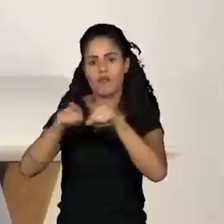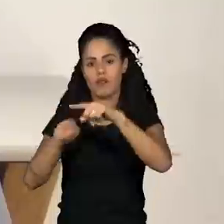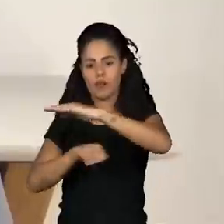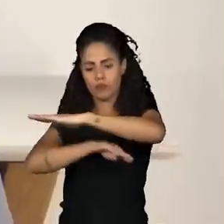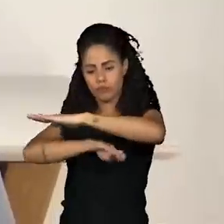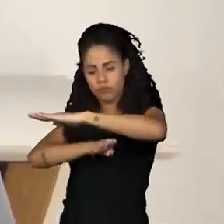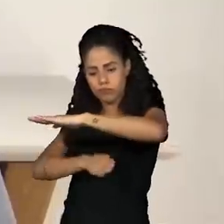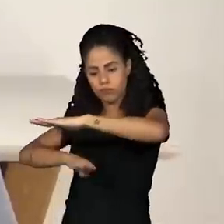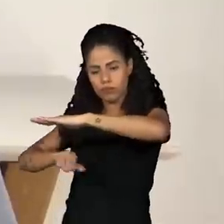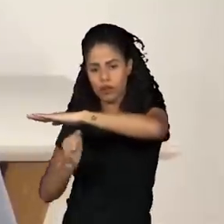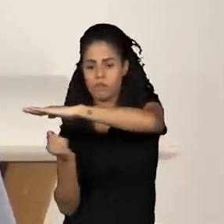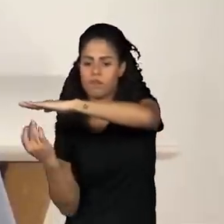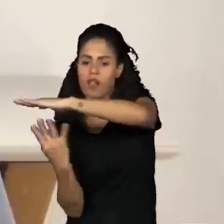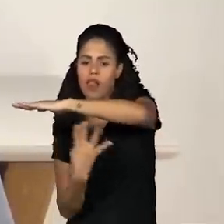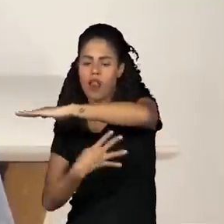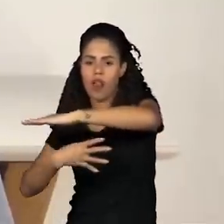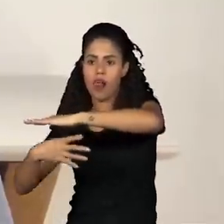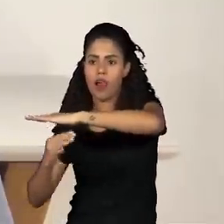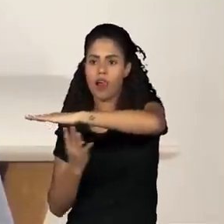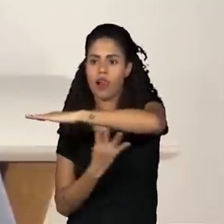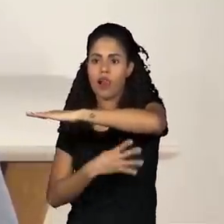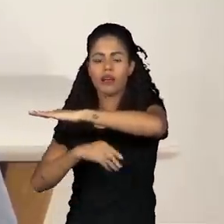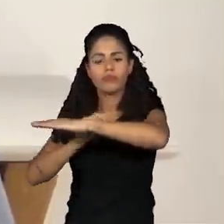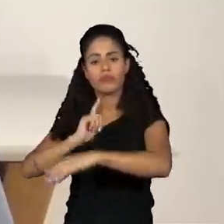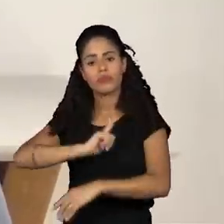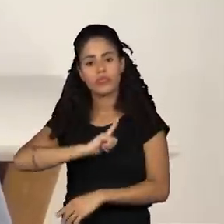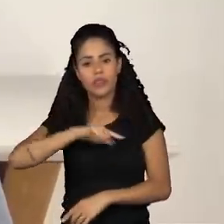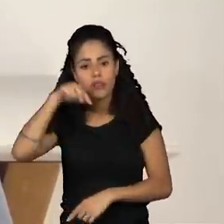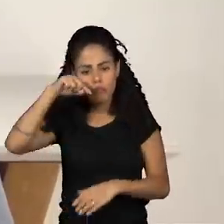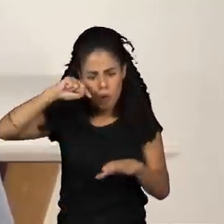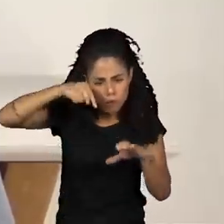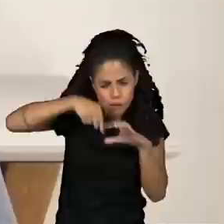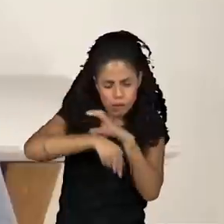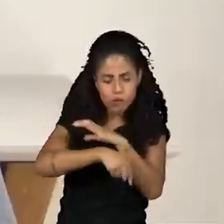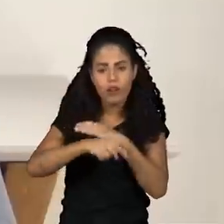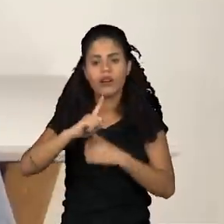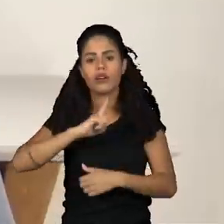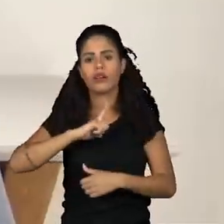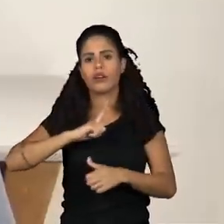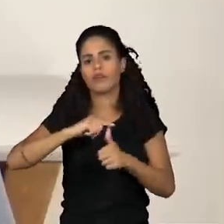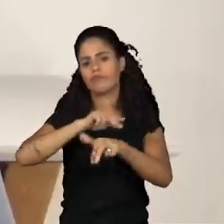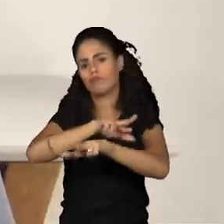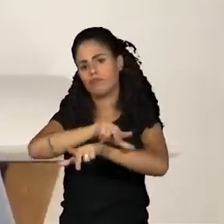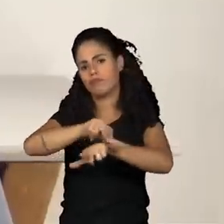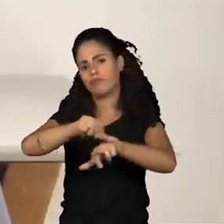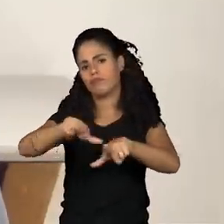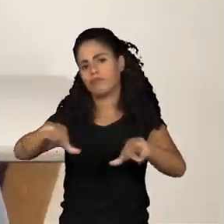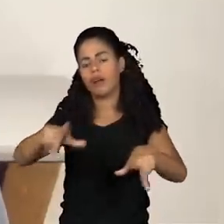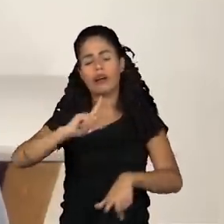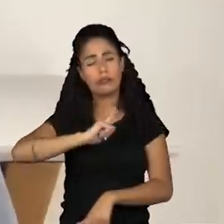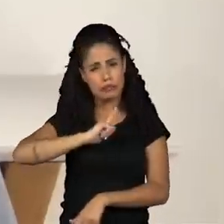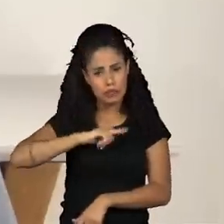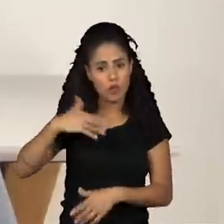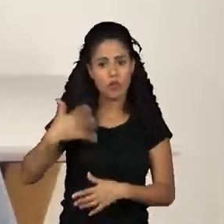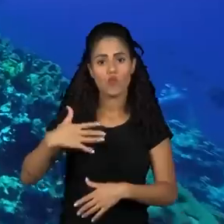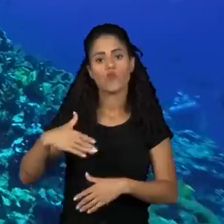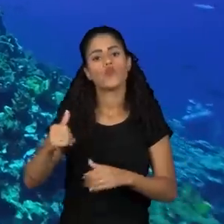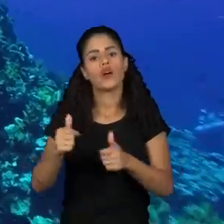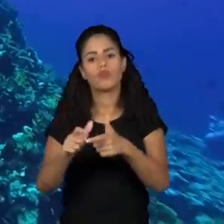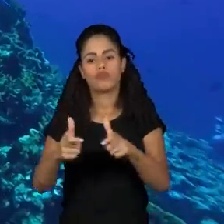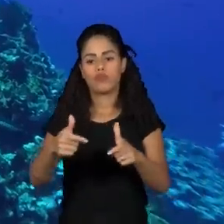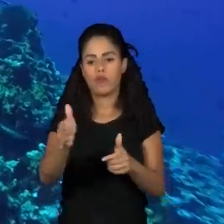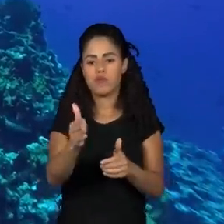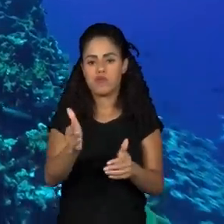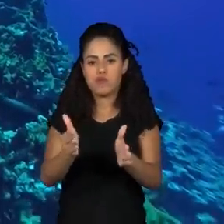marinhos no meio do oceano aberto, que abrigavam essa enorme diversidade, uma enorme biomassa de peixe.